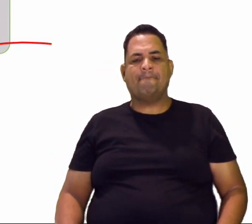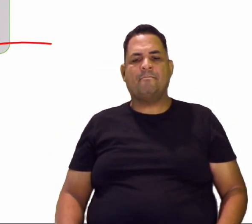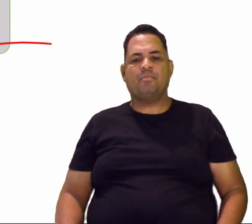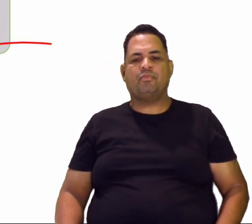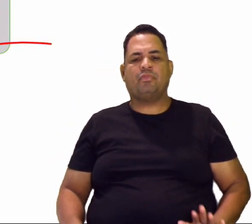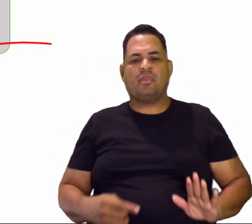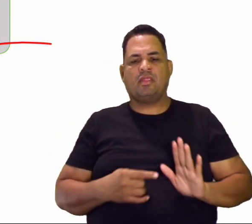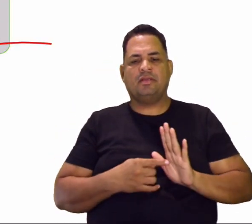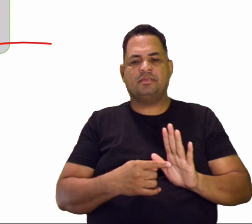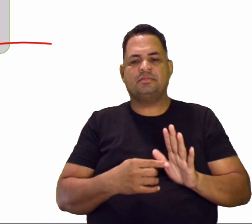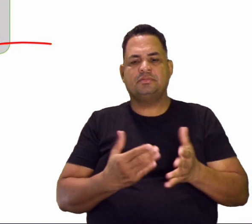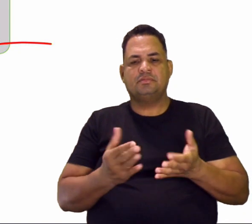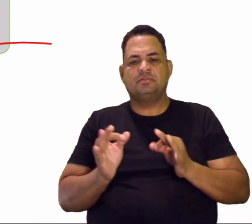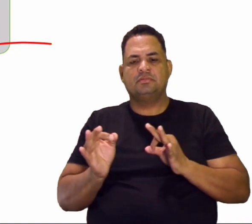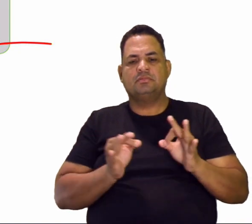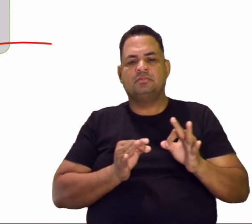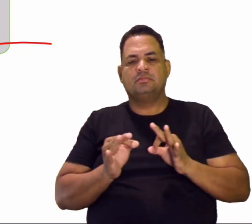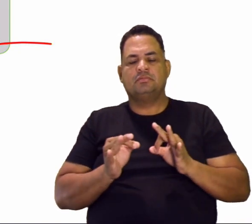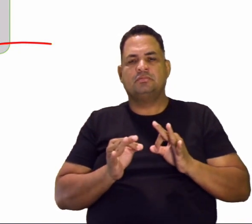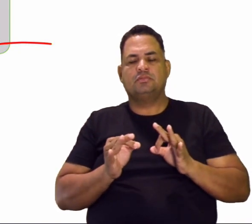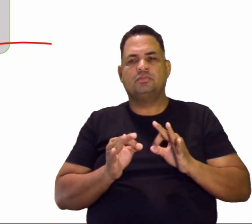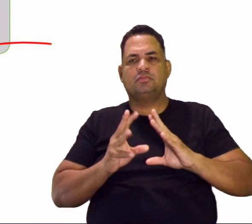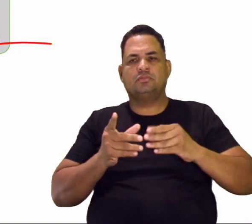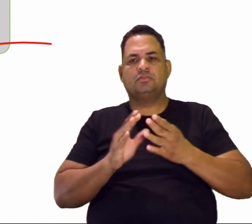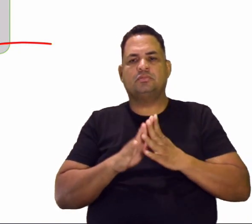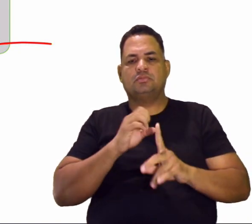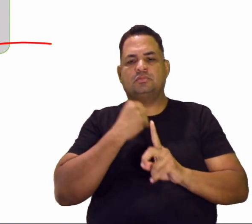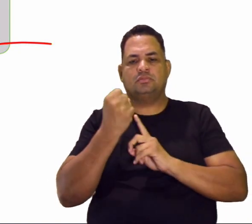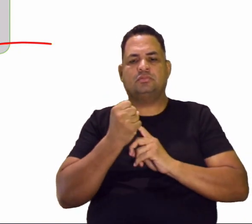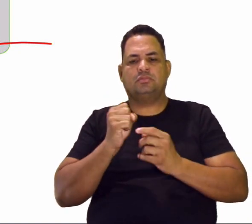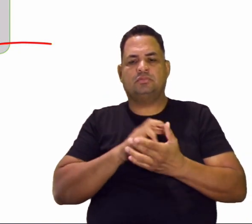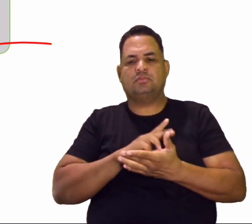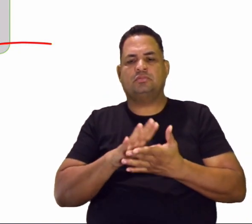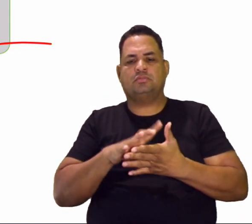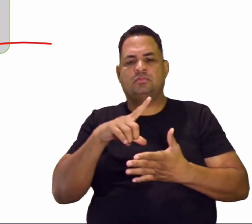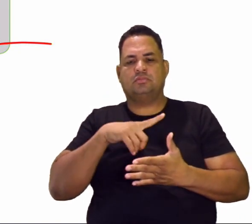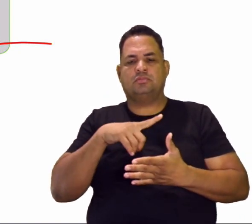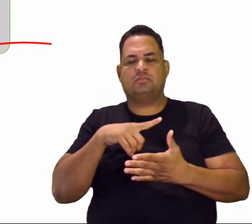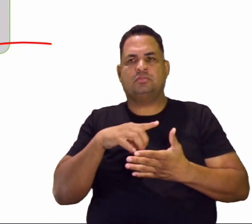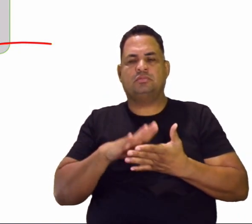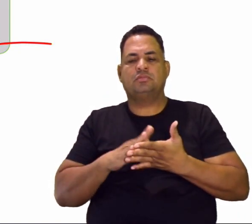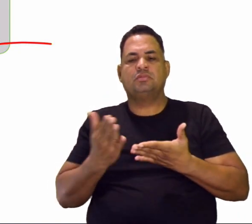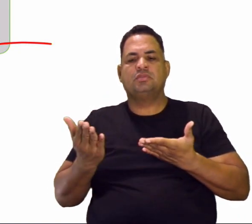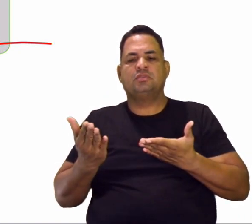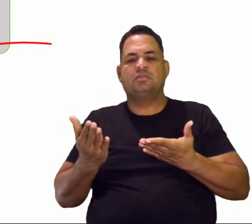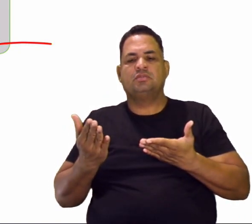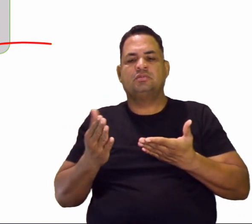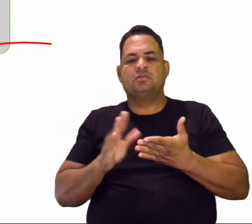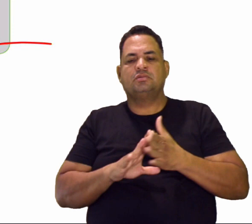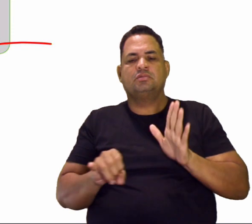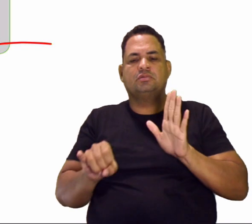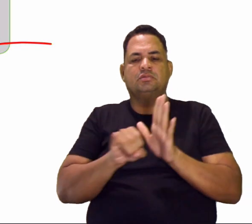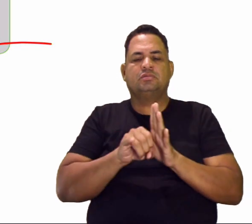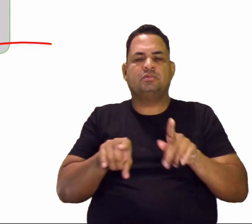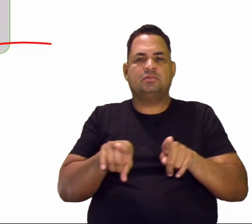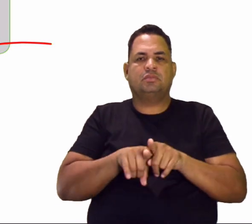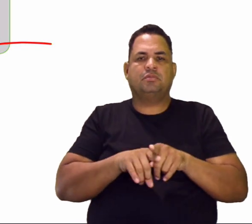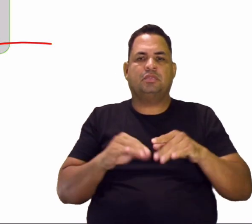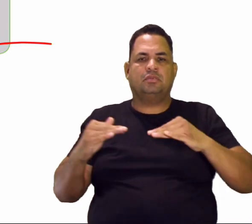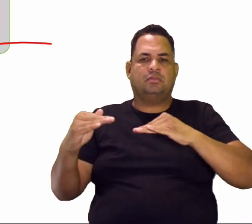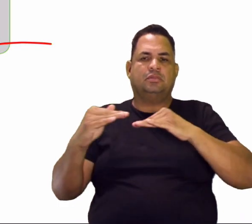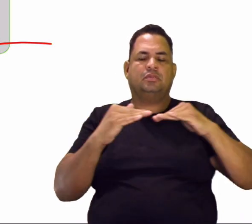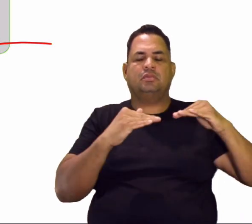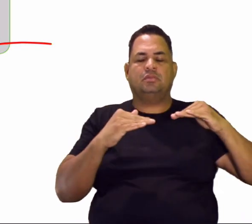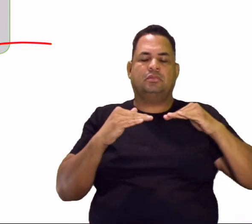Trazendo essa premissa que as sociedades são todas múltiplas e variadas, e existem variadas formas de identidade e padrões